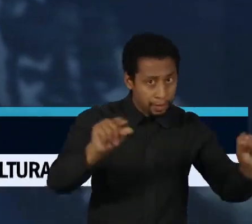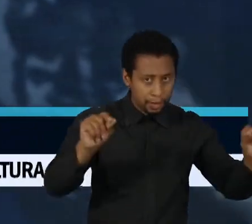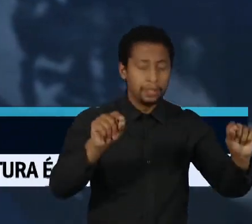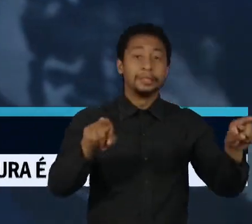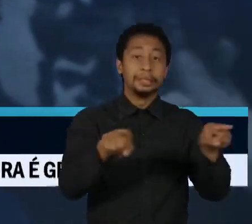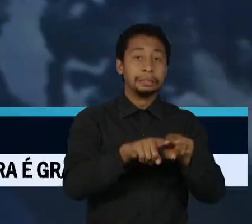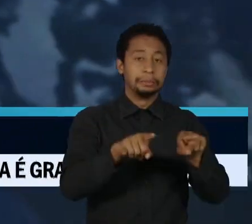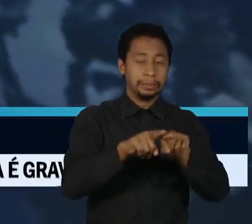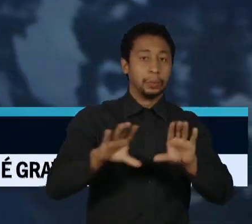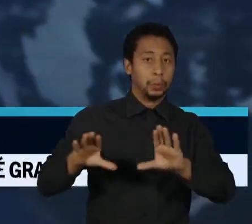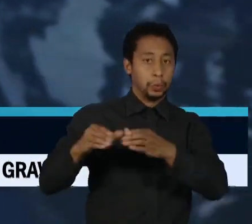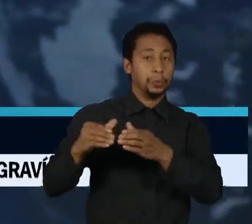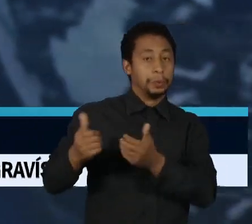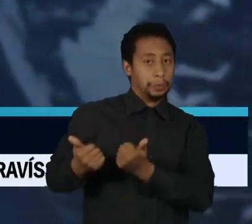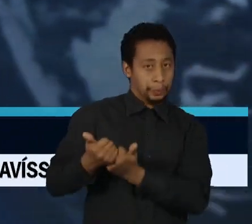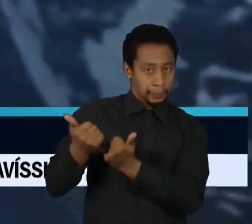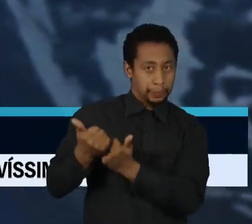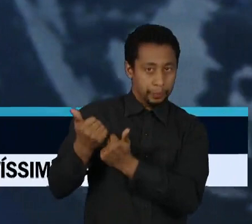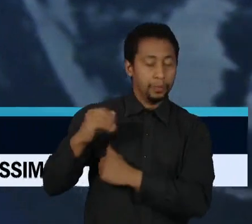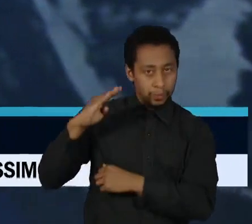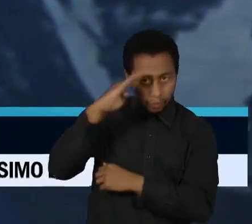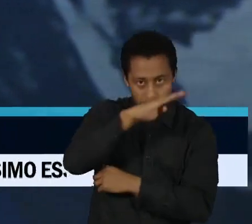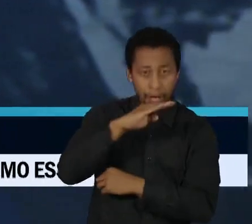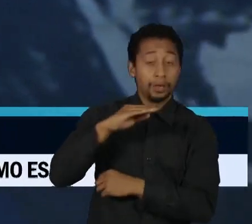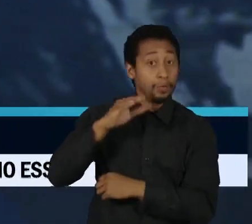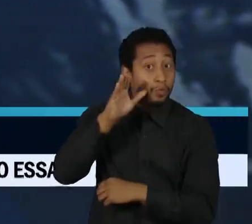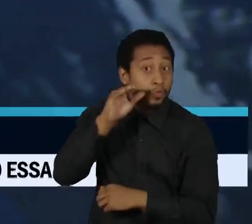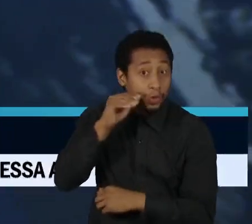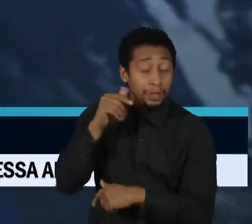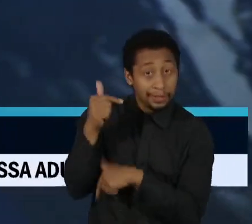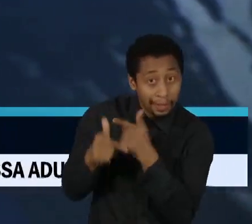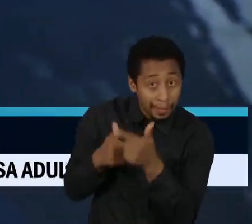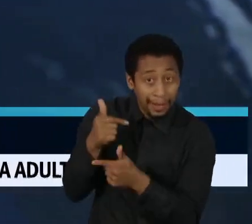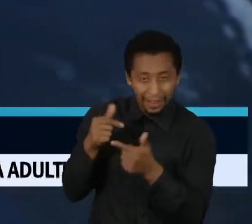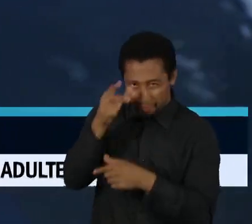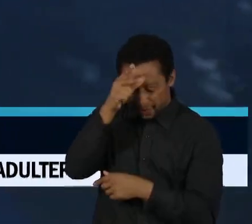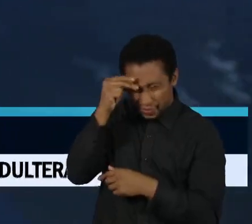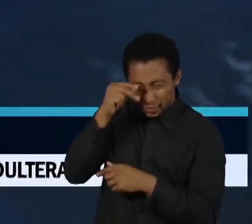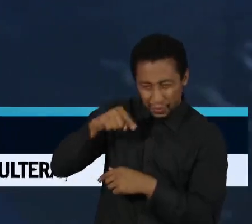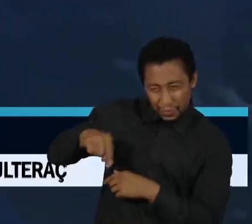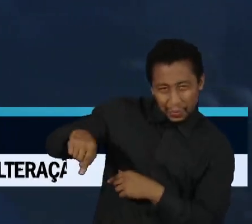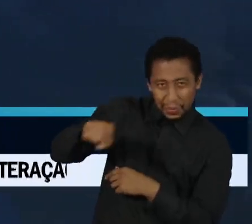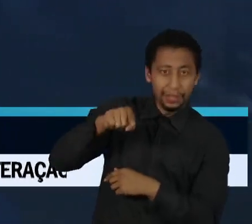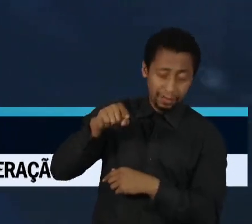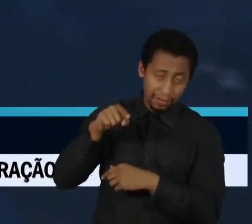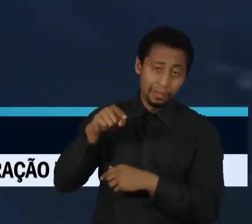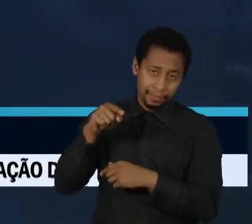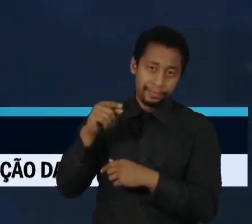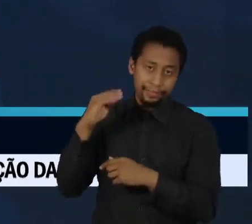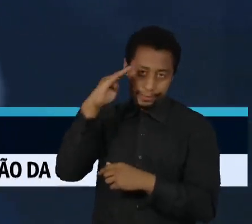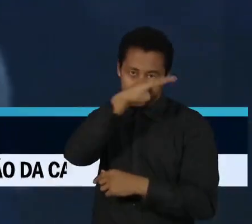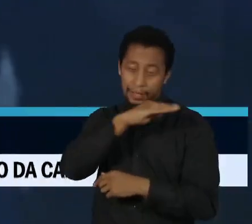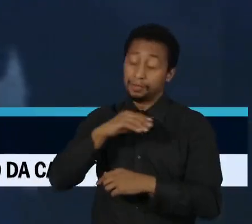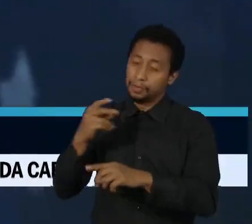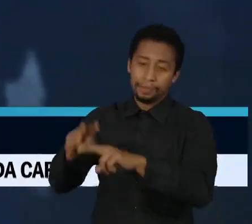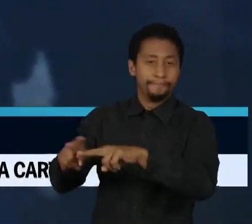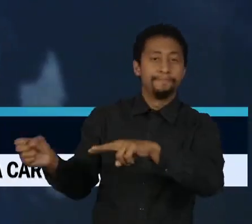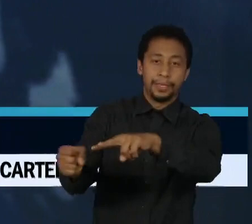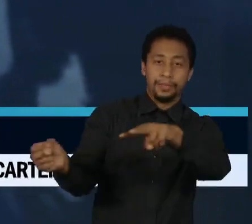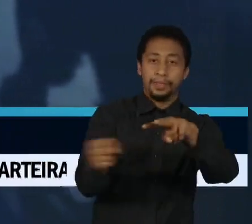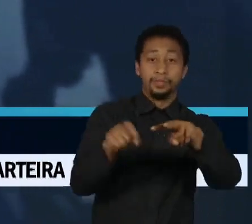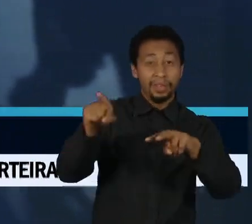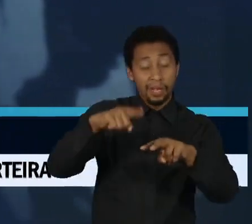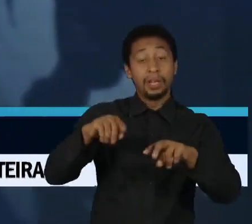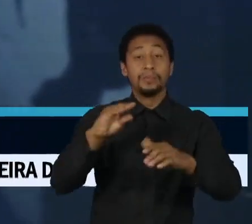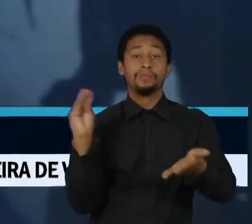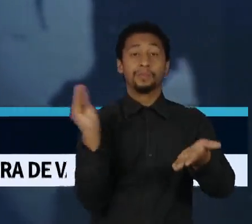auxiliares do ex-presidente e servidores de prefeituras bolsonaristas foram presos, todos suspeitos de fraudar os registros de